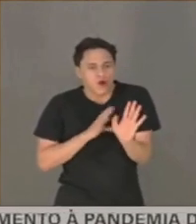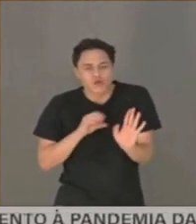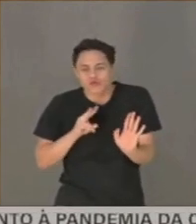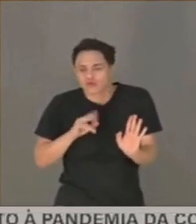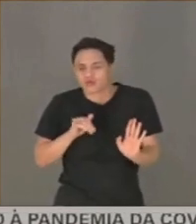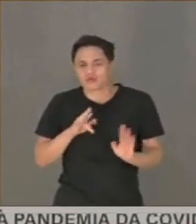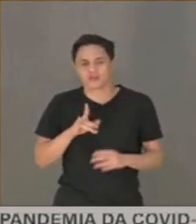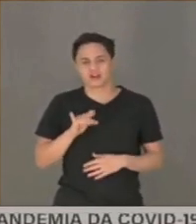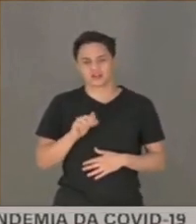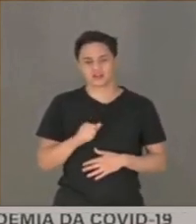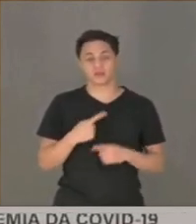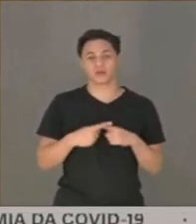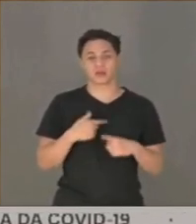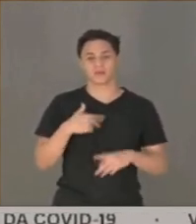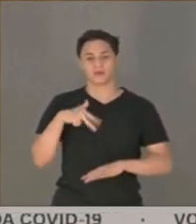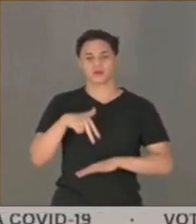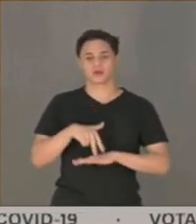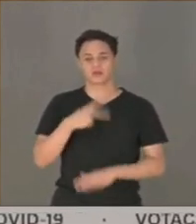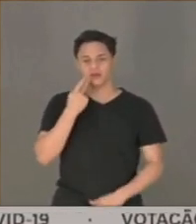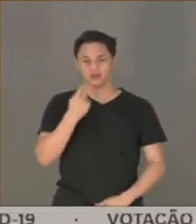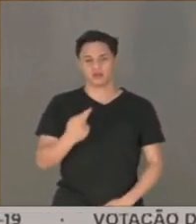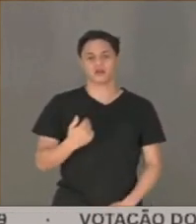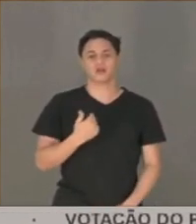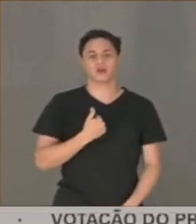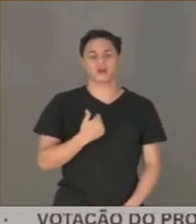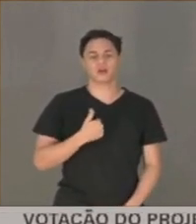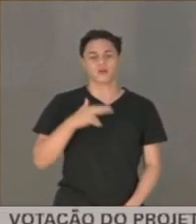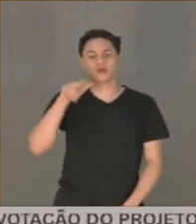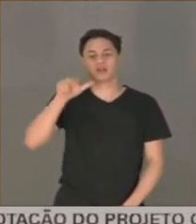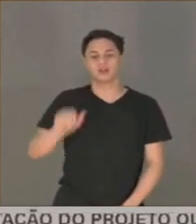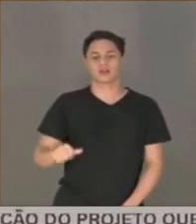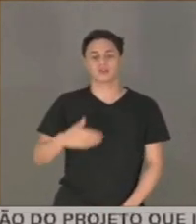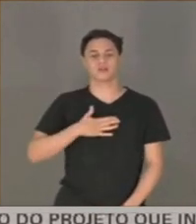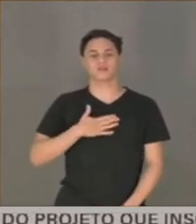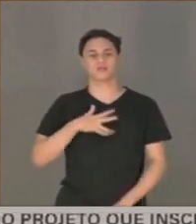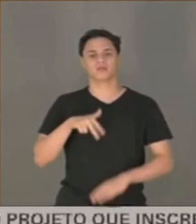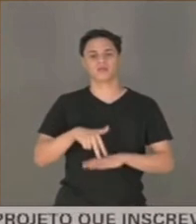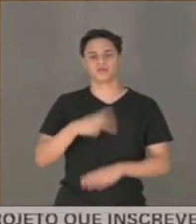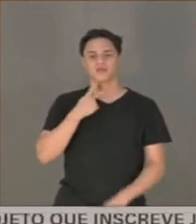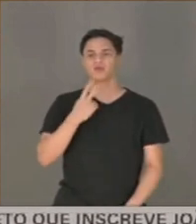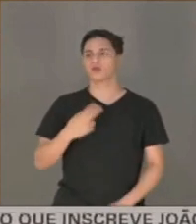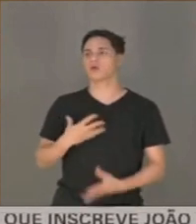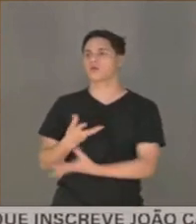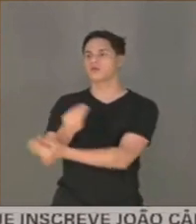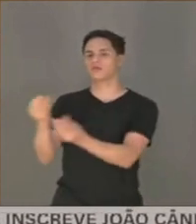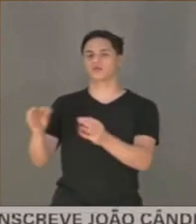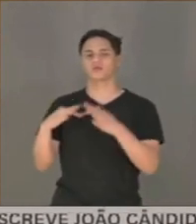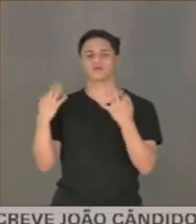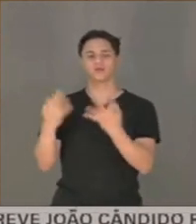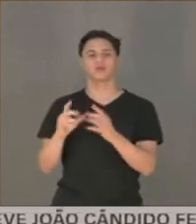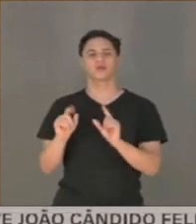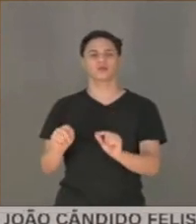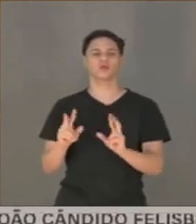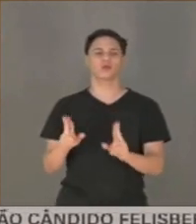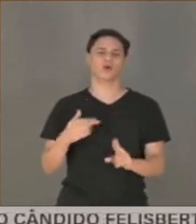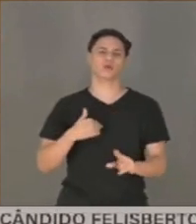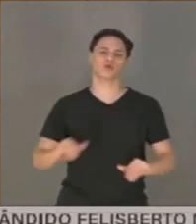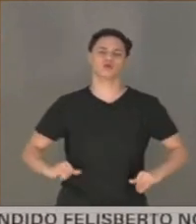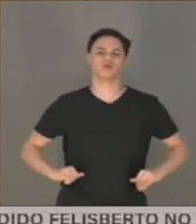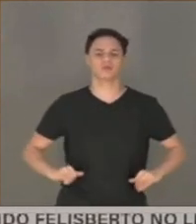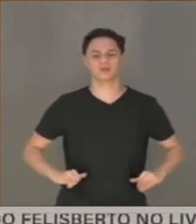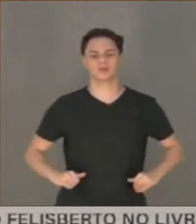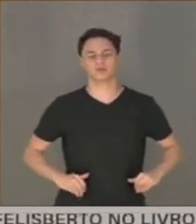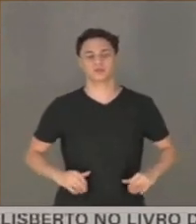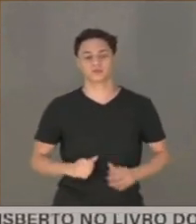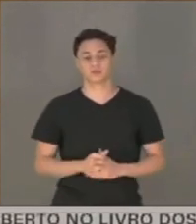local de fala, eu estaria negando vez e voz a tantas famílias que sofrem o que eu sofri. A